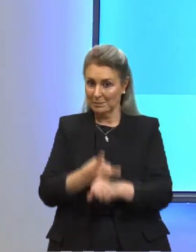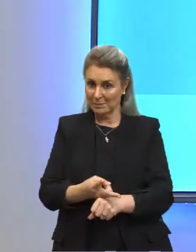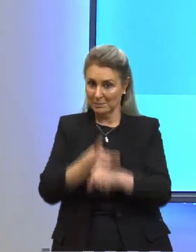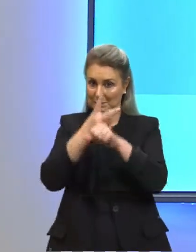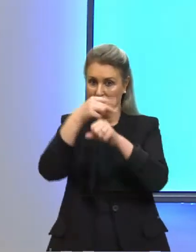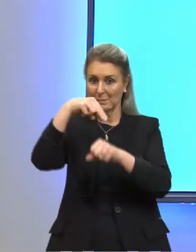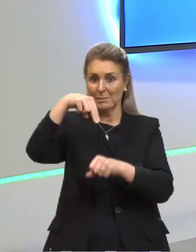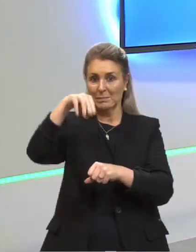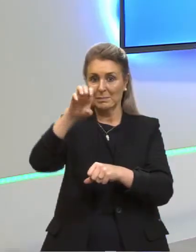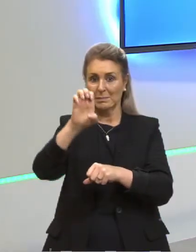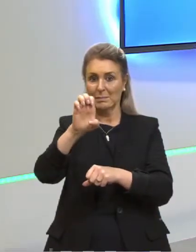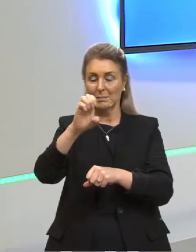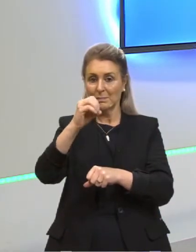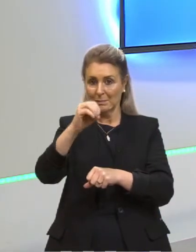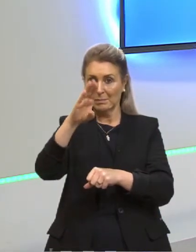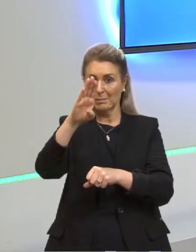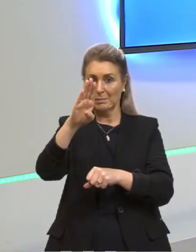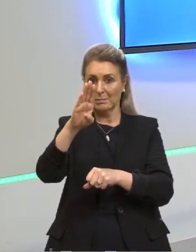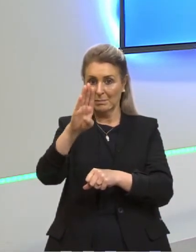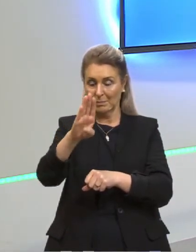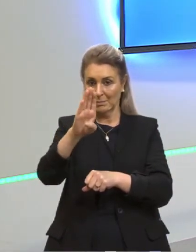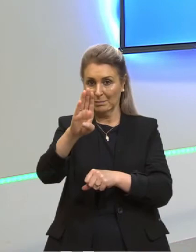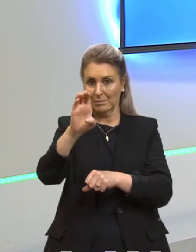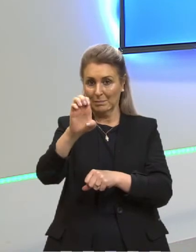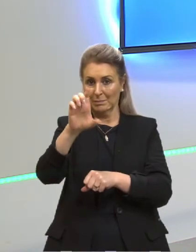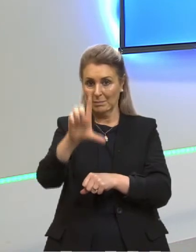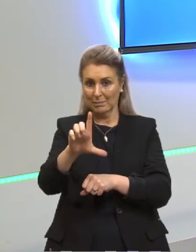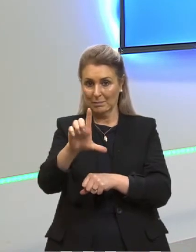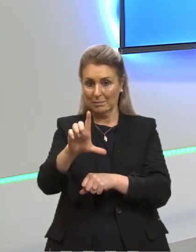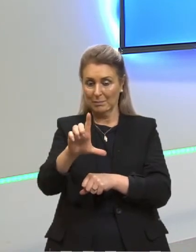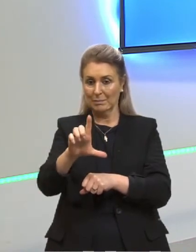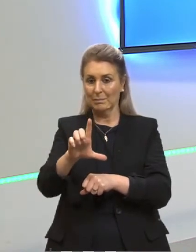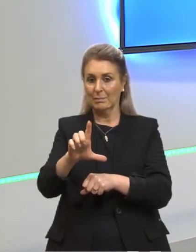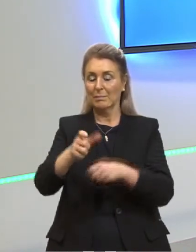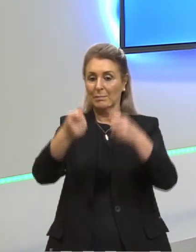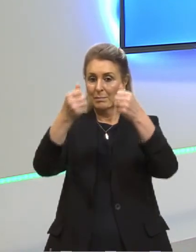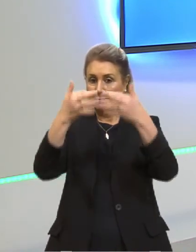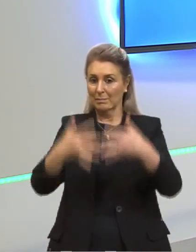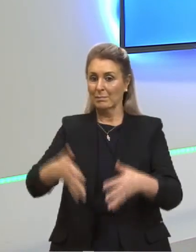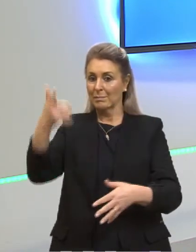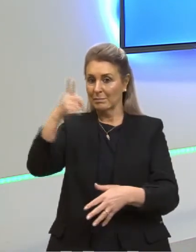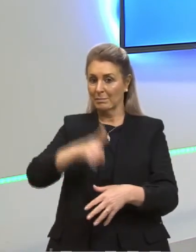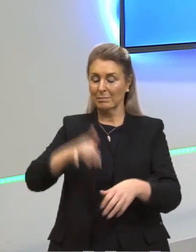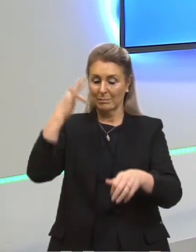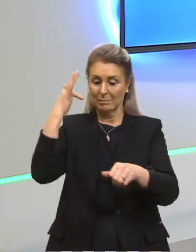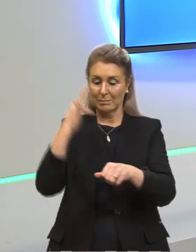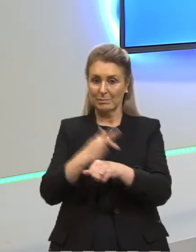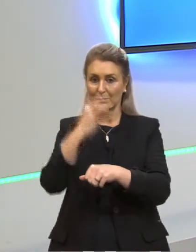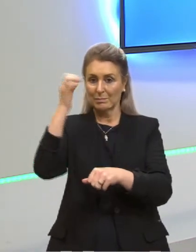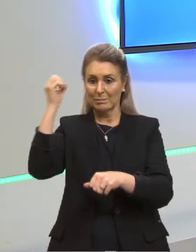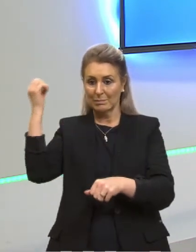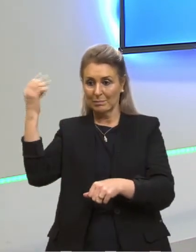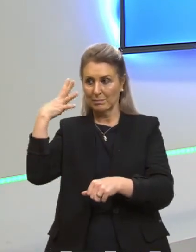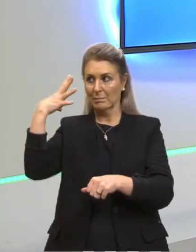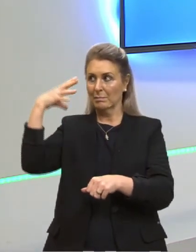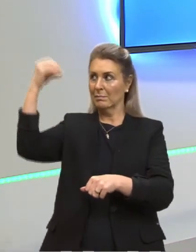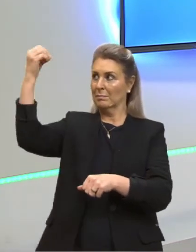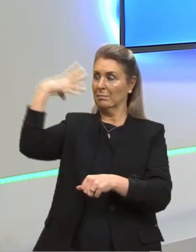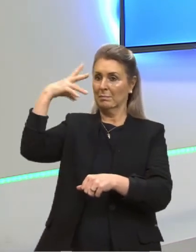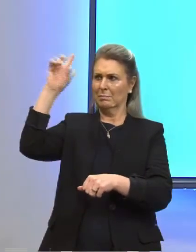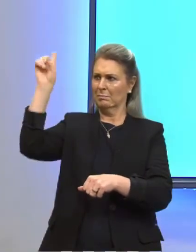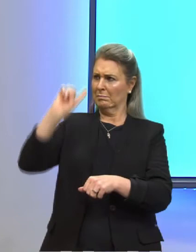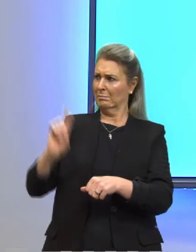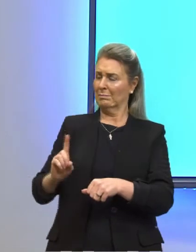efeito fotoelétrico, não foi relatividade. E a gente fala do fóton, né? O fóton, a luz, a gente pensa que é um raio de